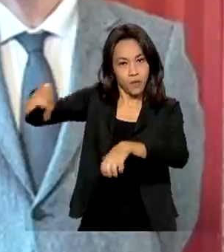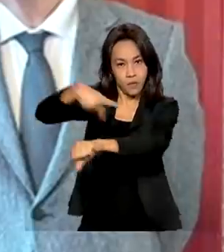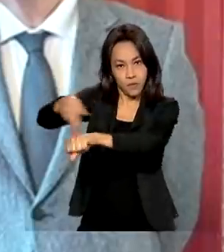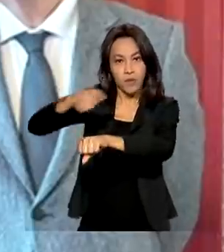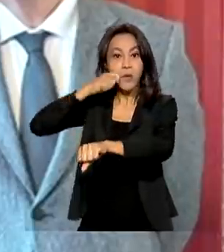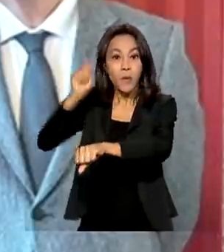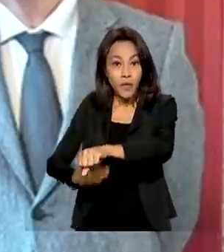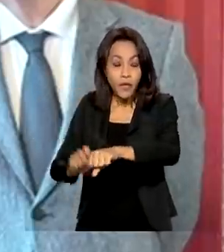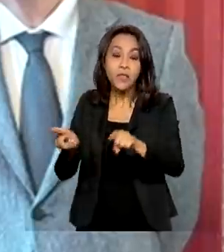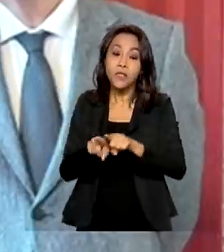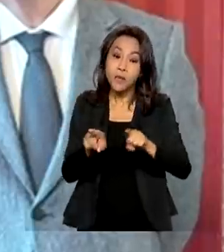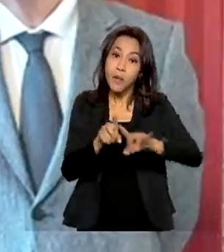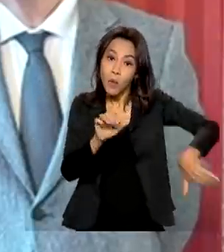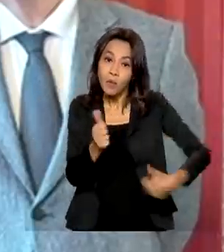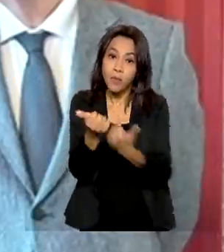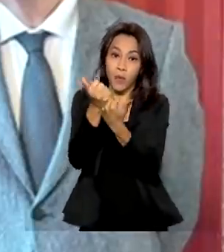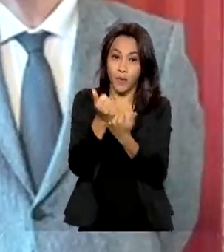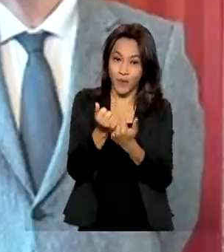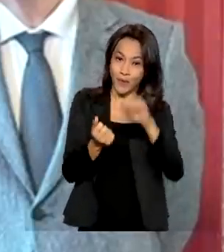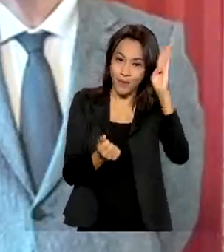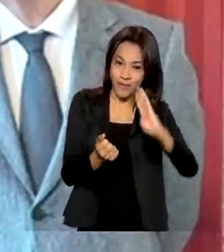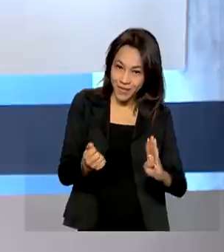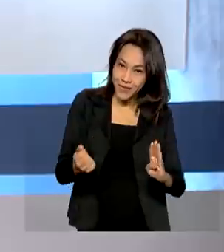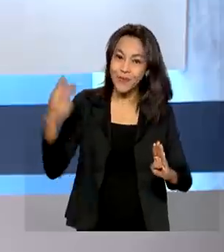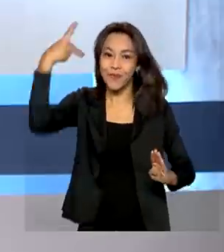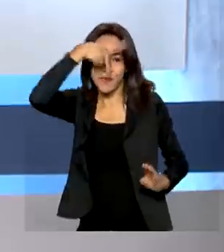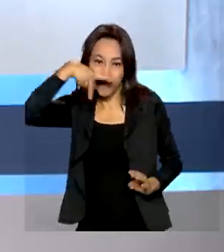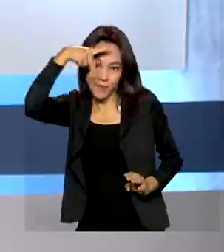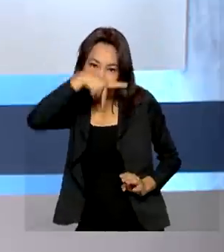da cooperação entre Brasil e Polônia.